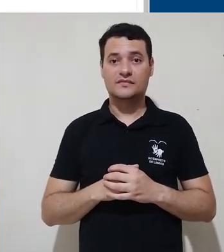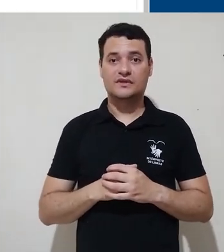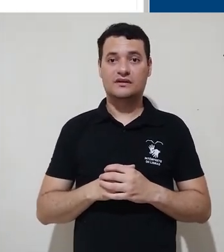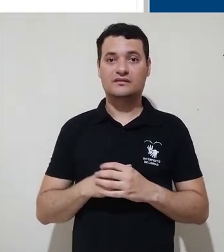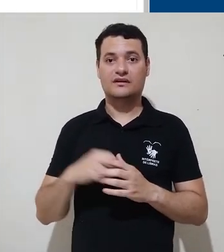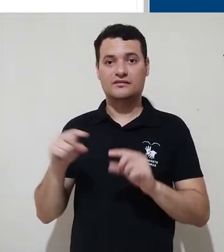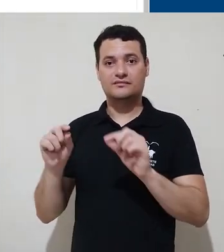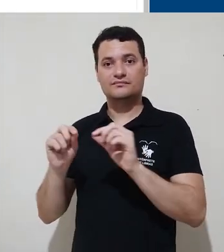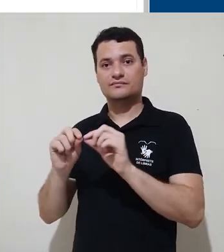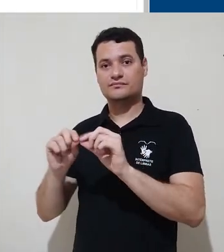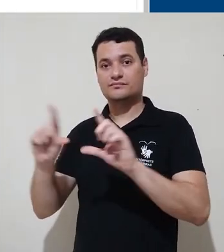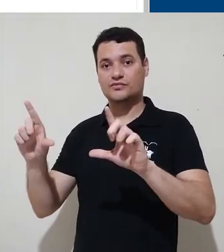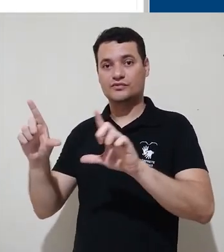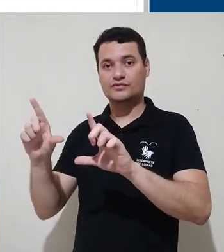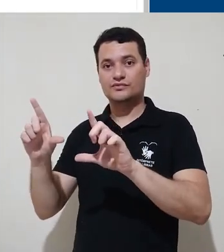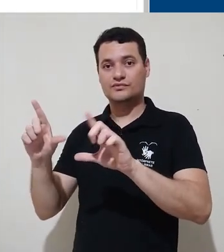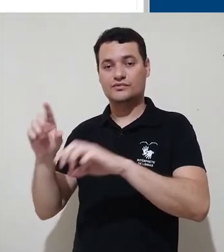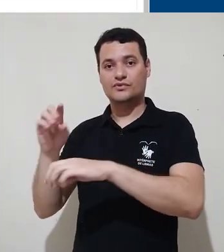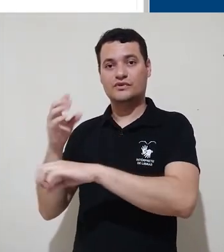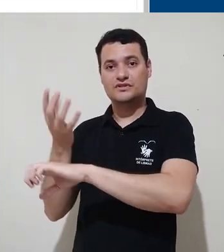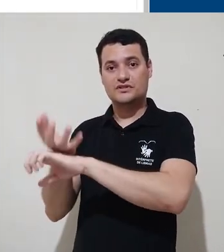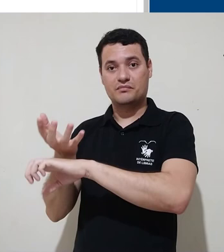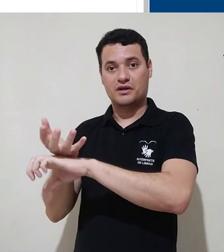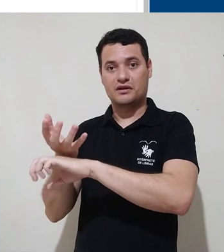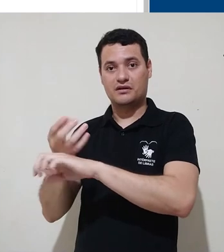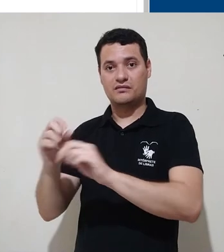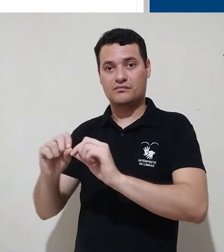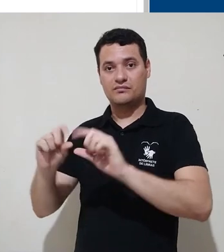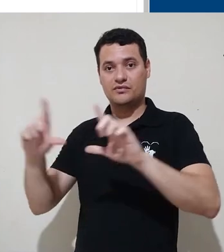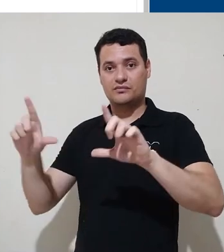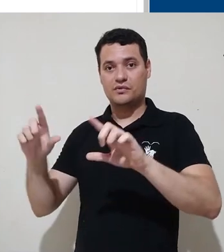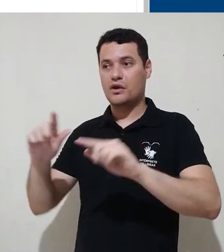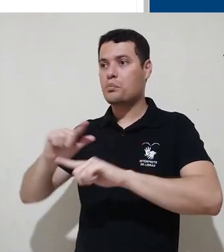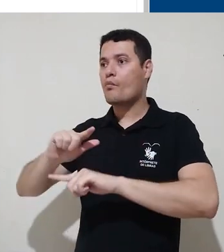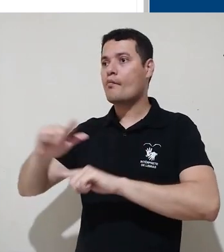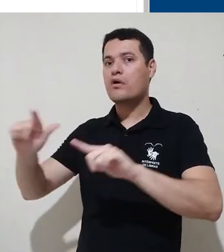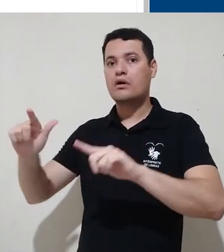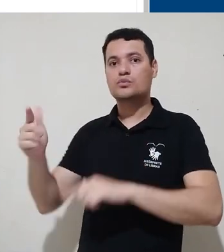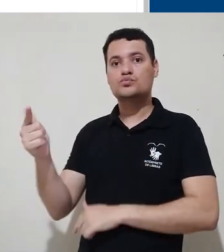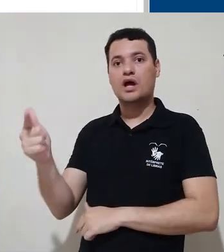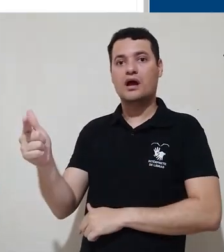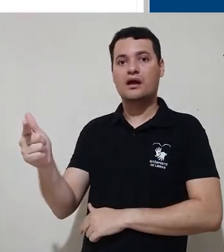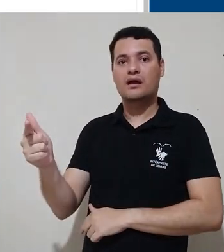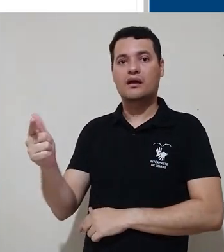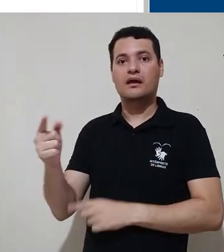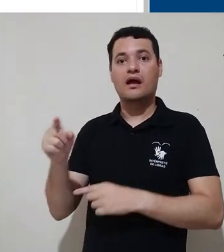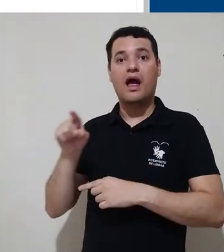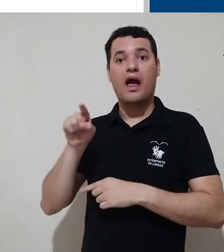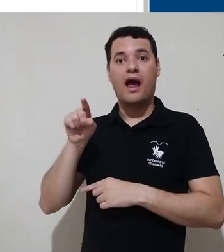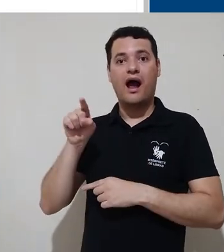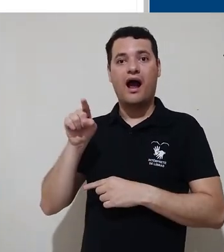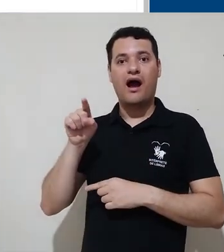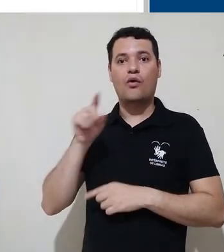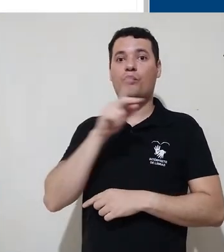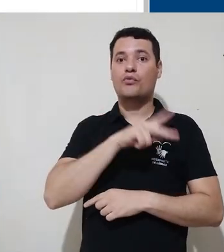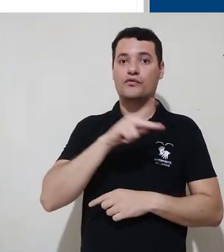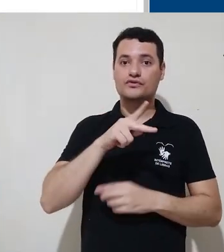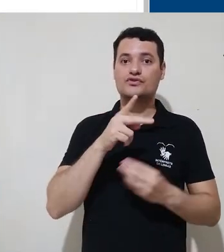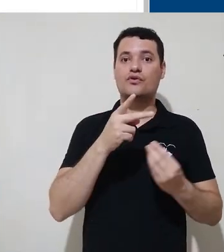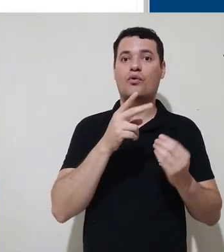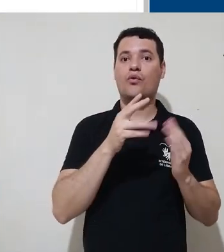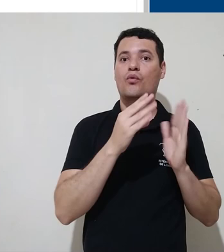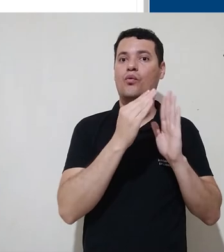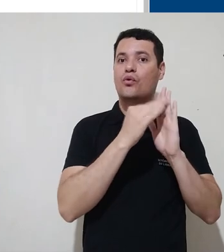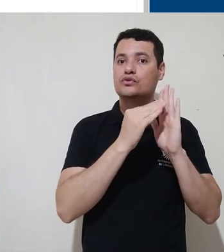Então, estou dentro da disciplina. Repare que, nesse caso, ela está vazia, mas seria aqui que o